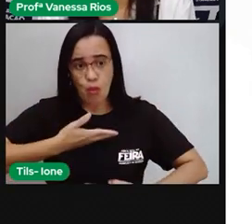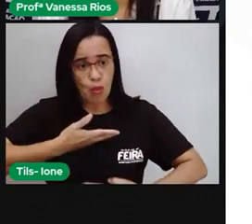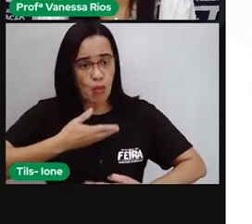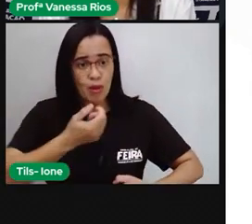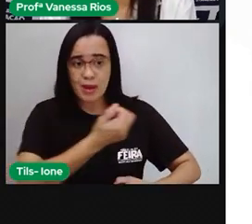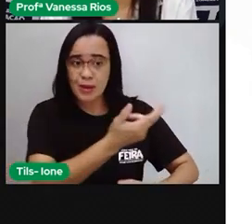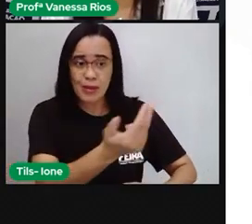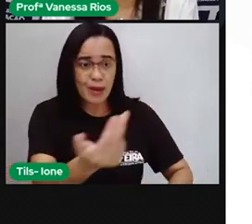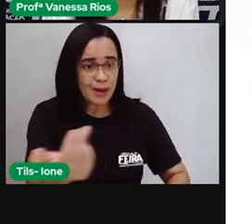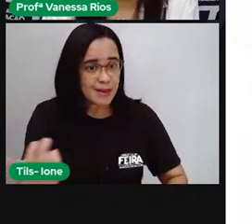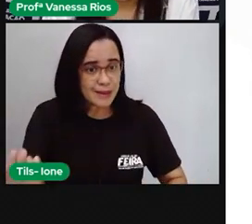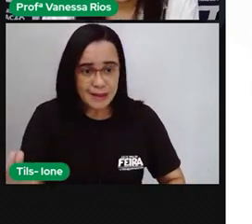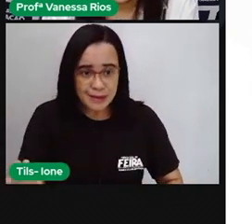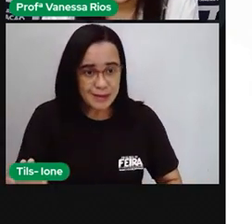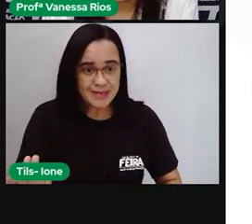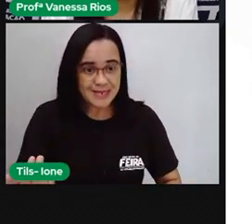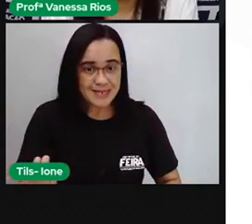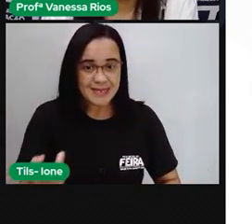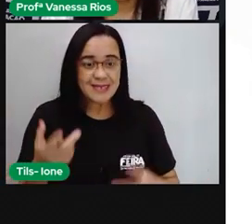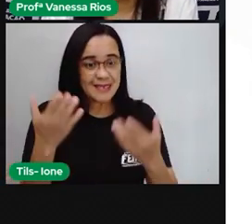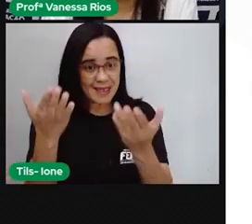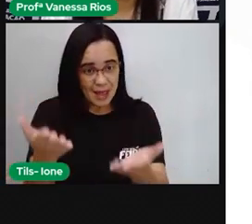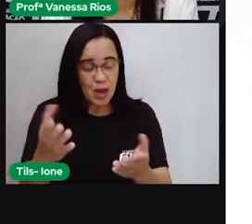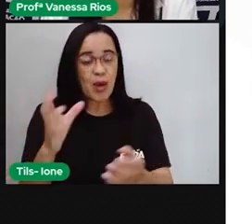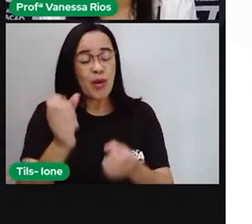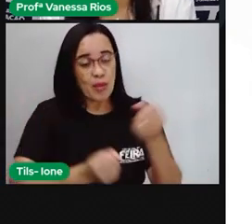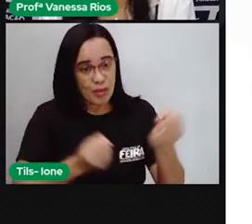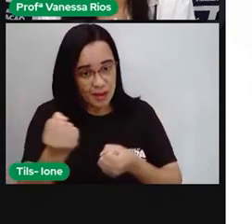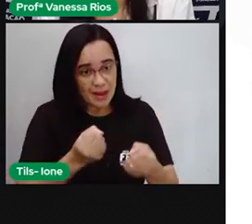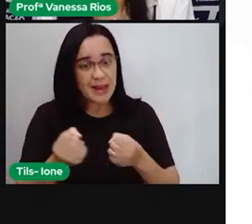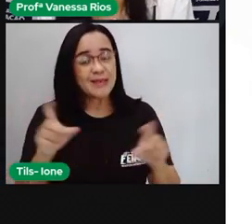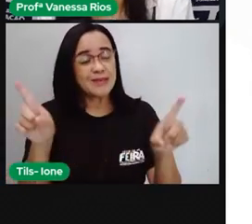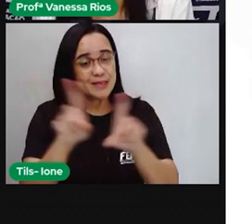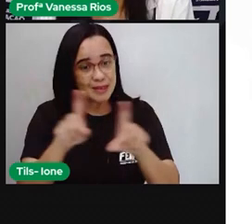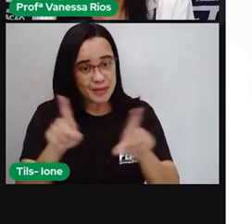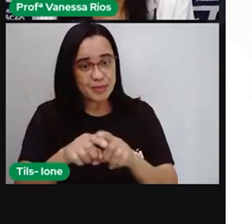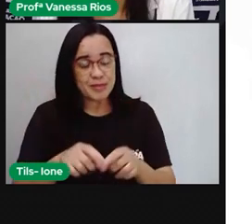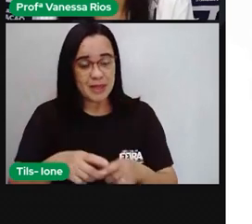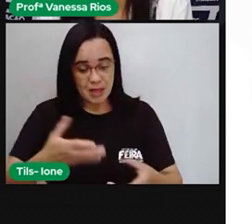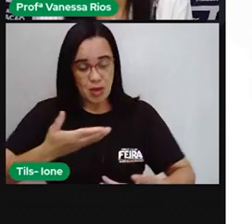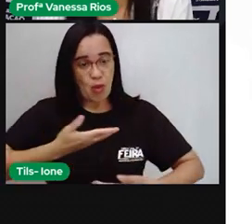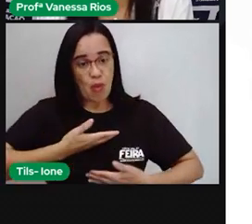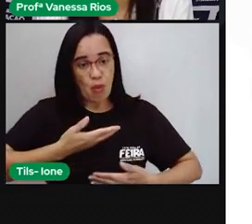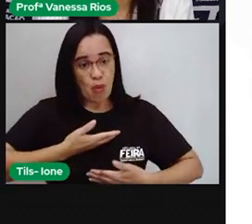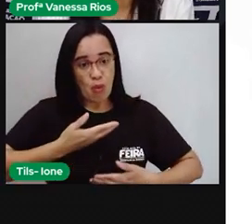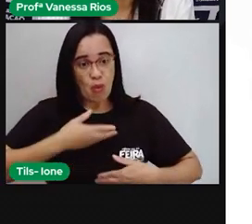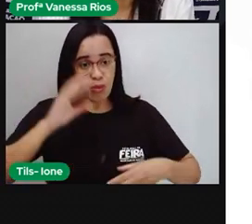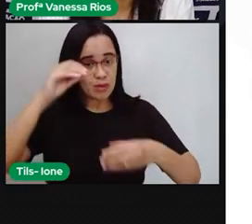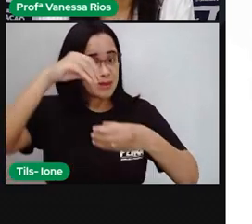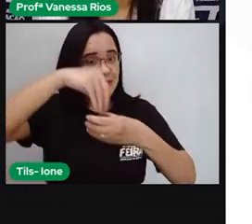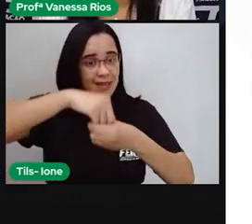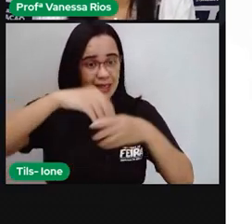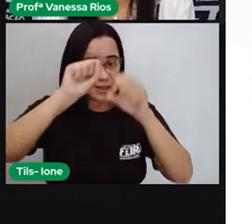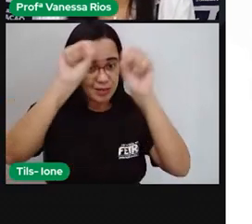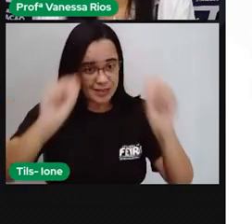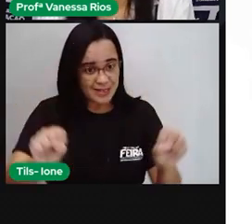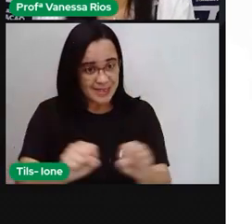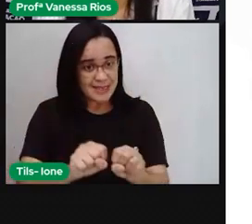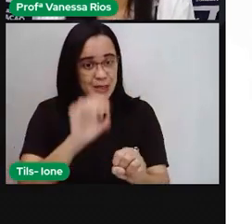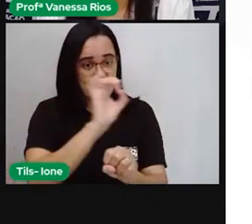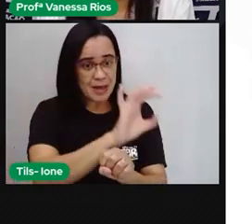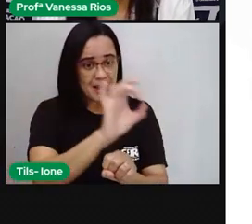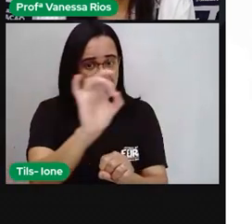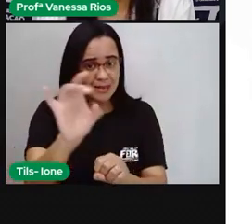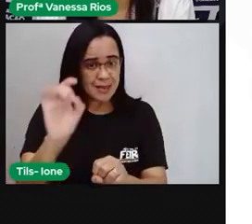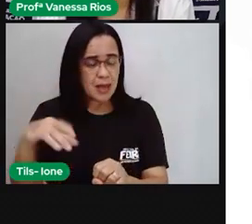Assim como acontece aí com as peças desse automóvel, acontece também com os nossos órgãos e com os nossos sistemas. Cada um